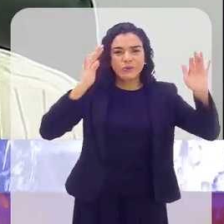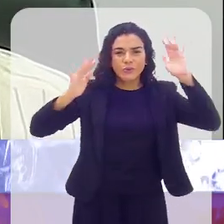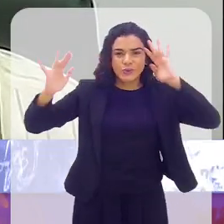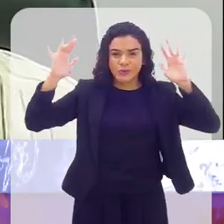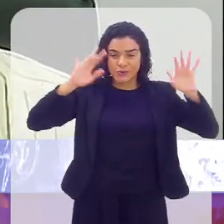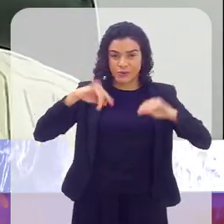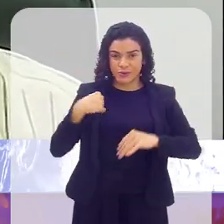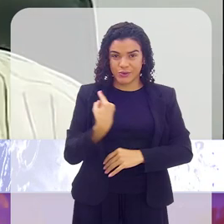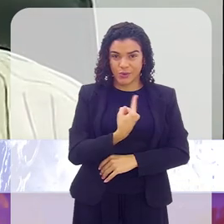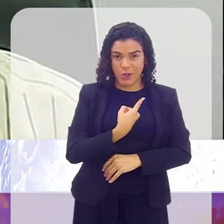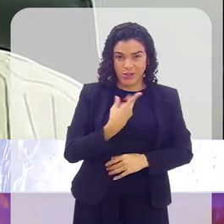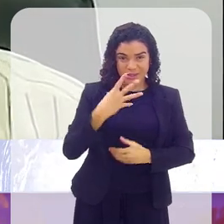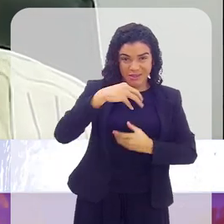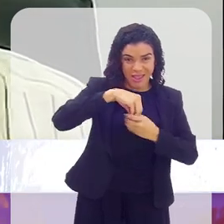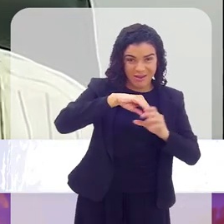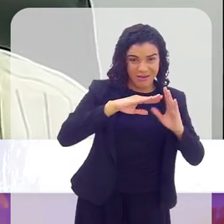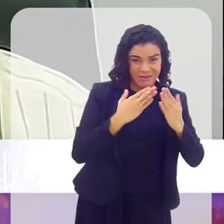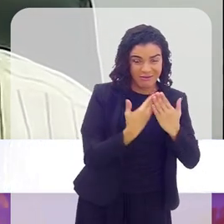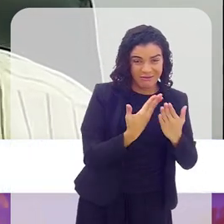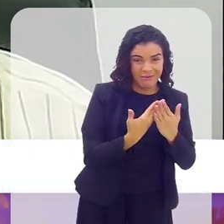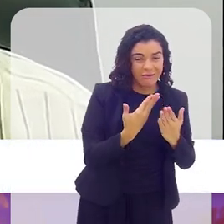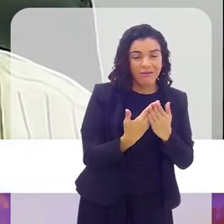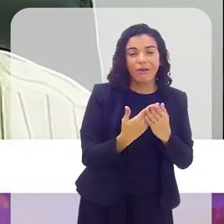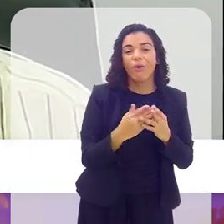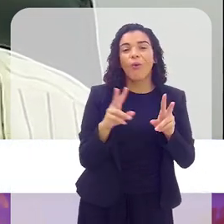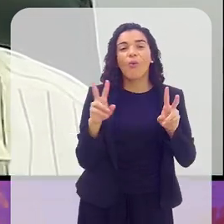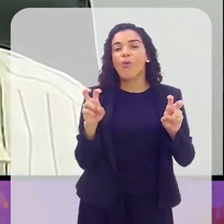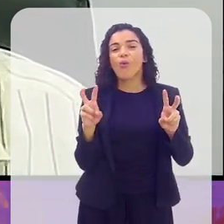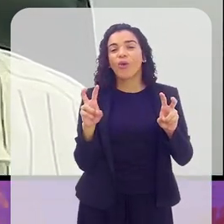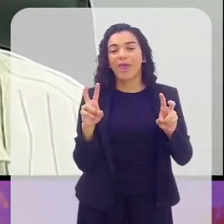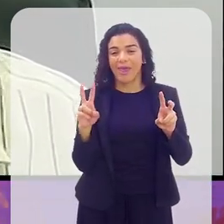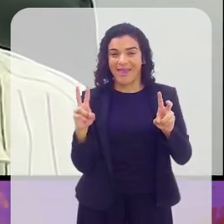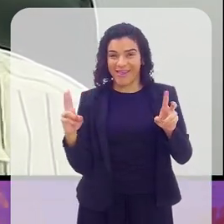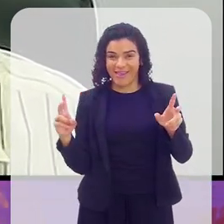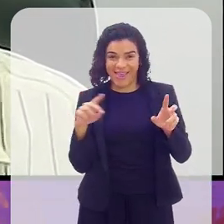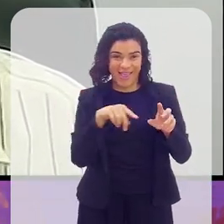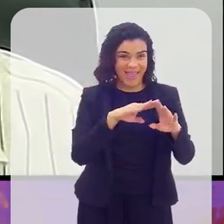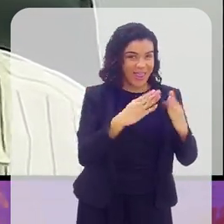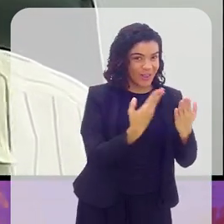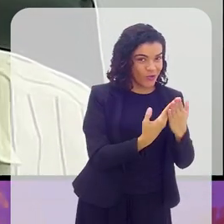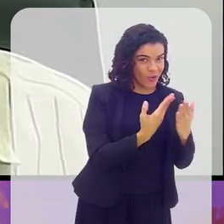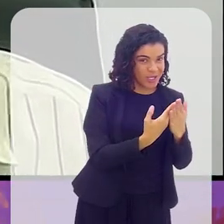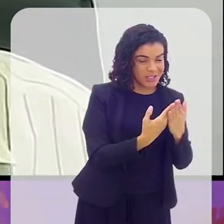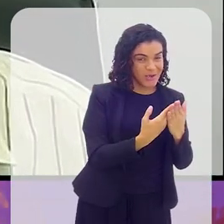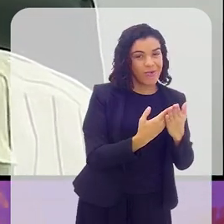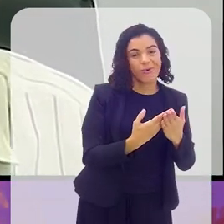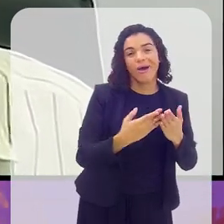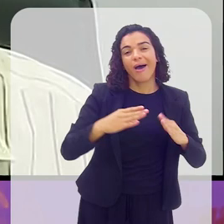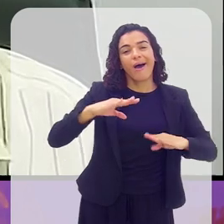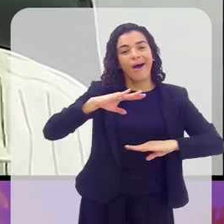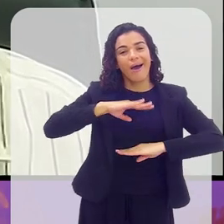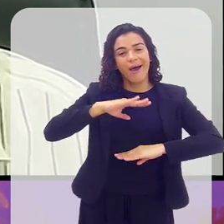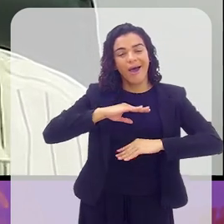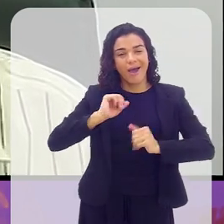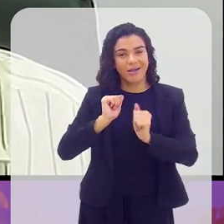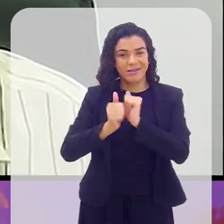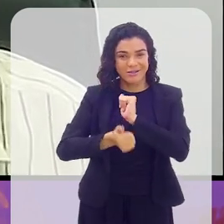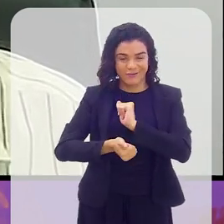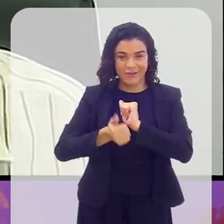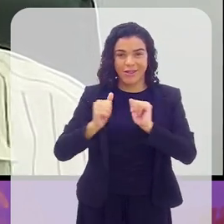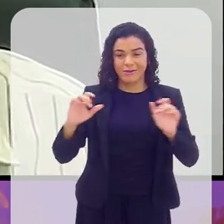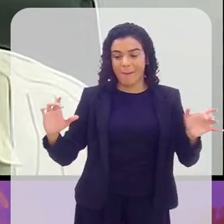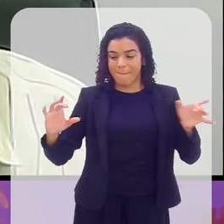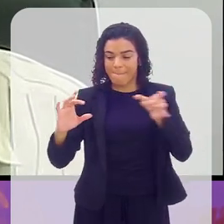o sonho nosso, na educação, foi sempre ligar a educação à